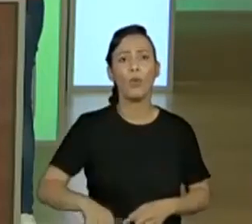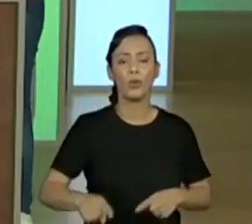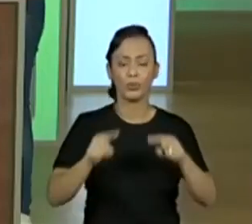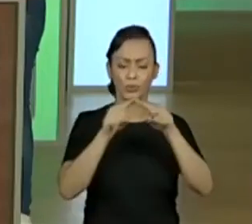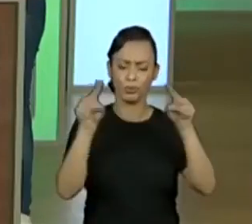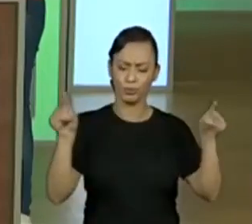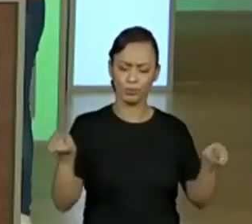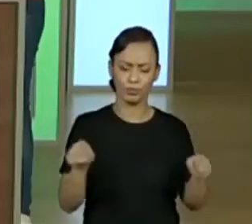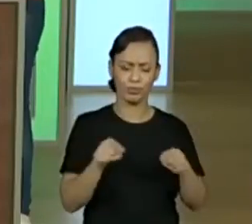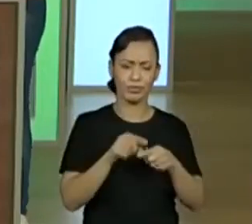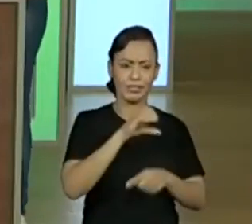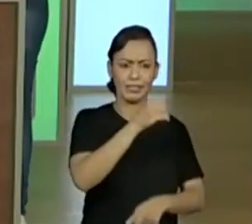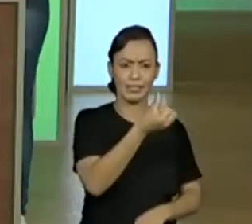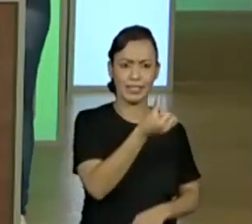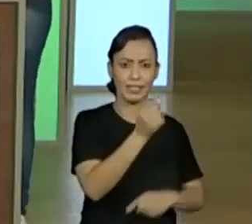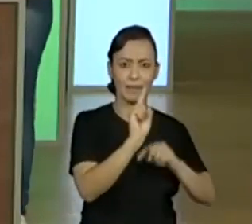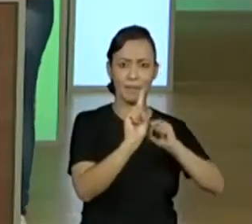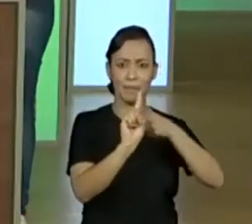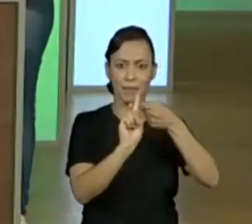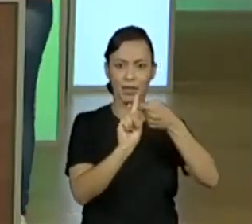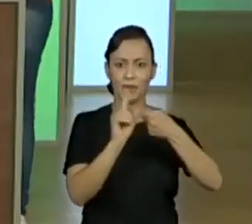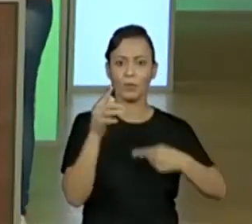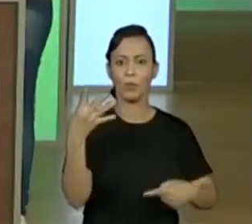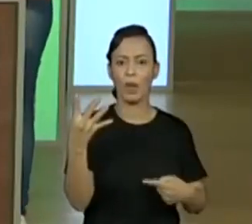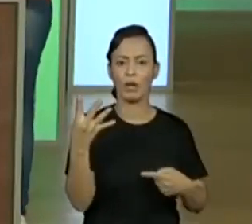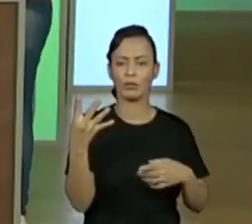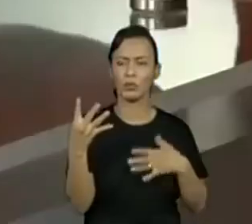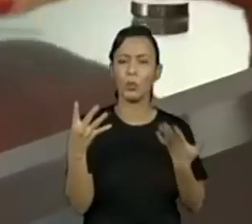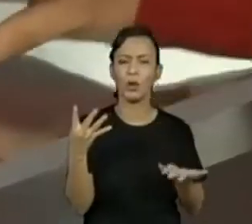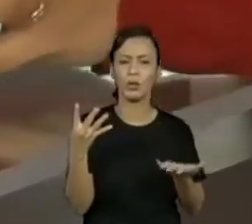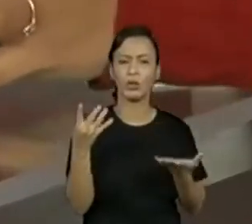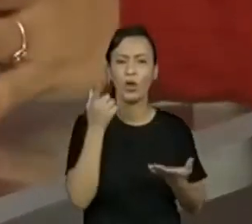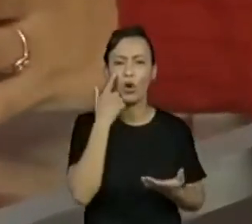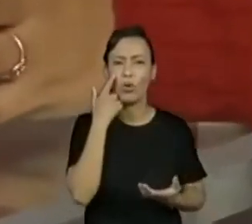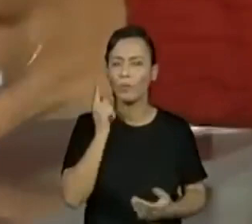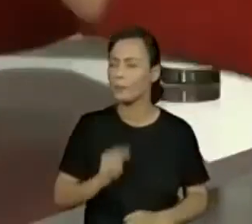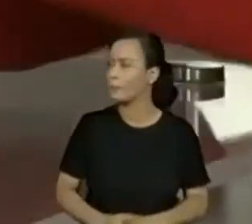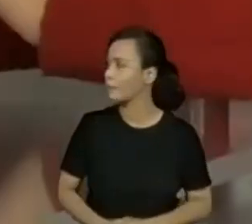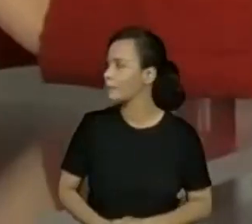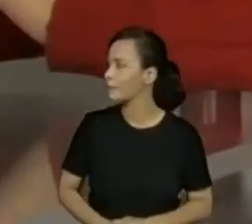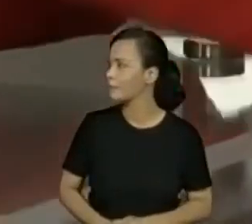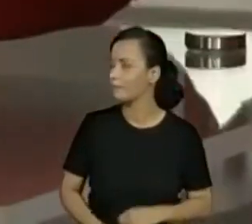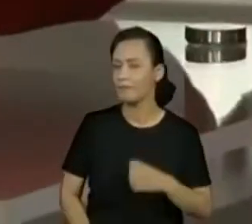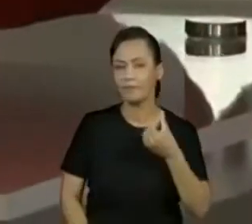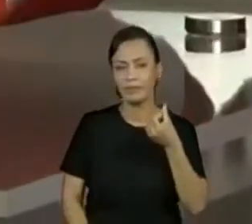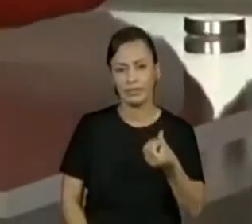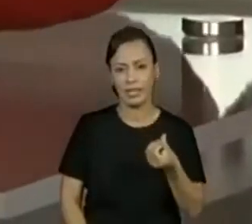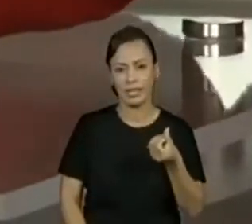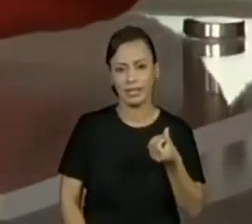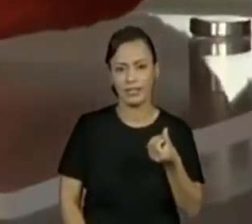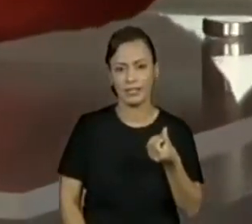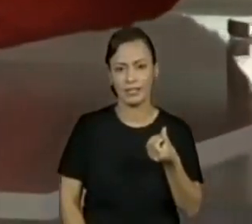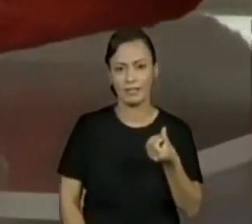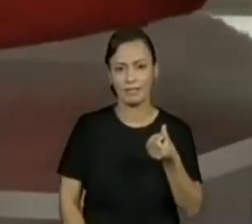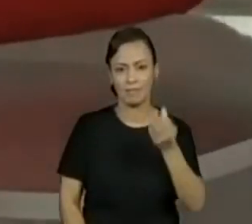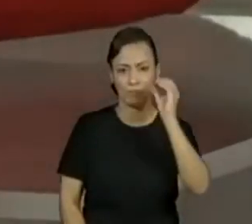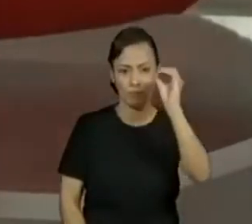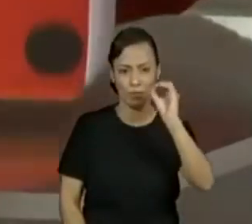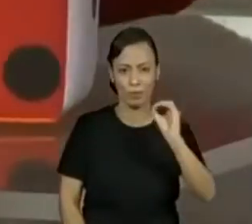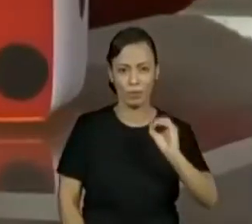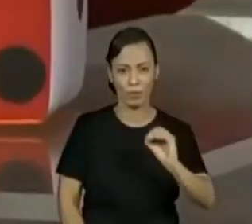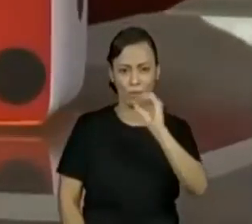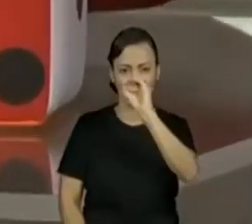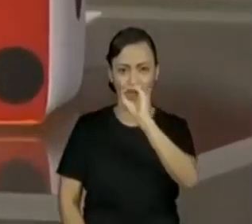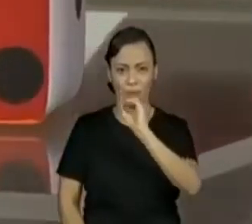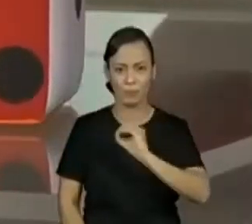só. Seis mais quatro. Vamos Coloquem aí para a gente. Seis mais o quatro. Mesma coisa. for... Só vou abrir um